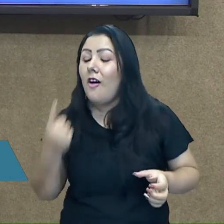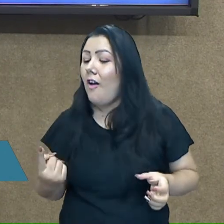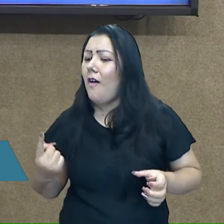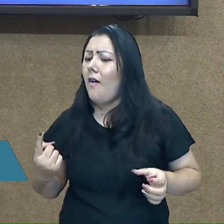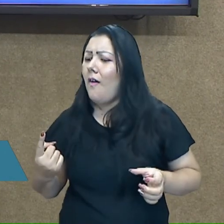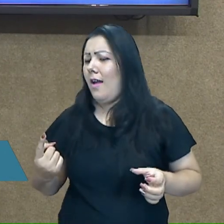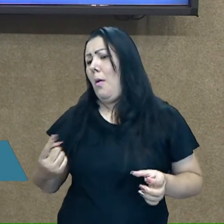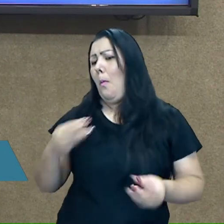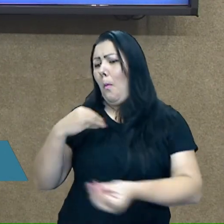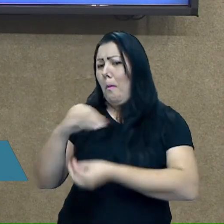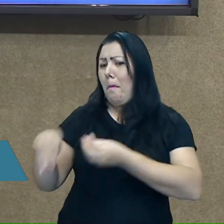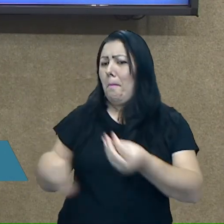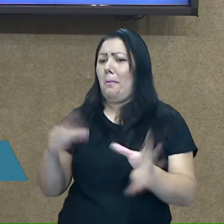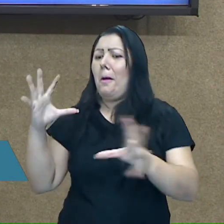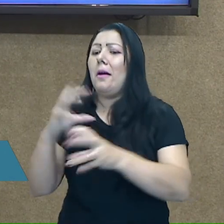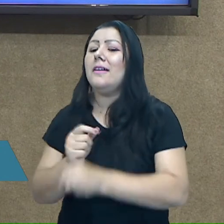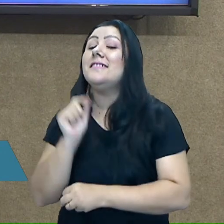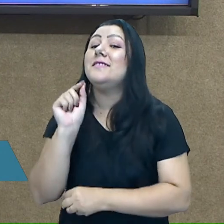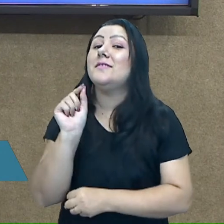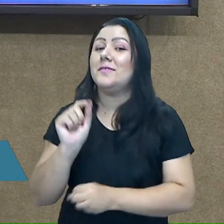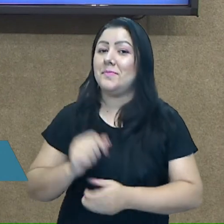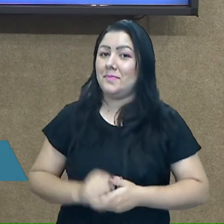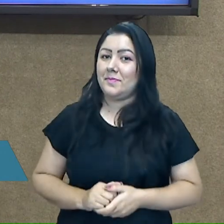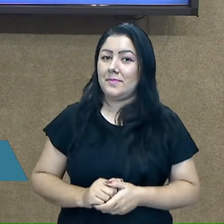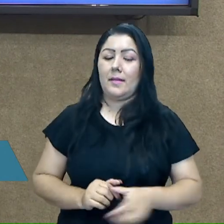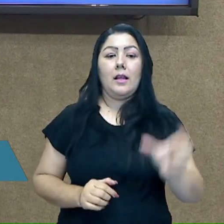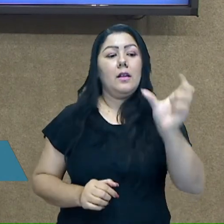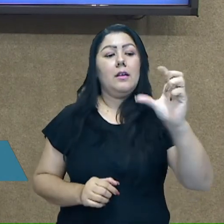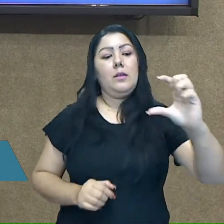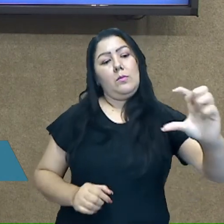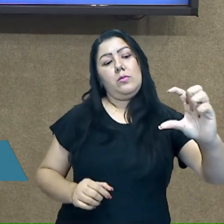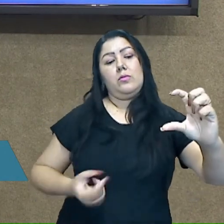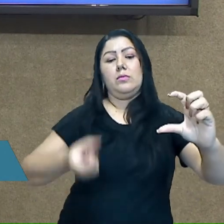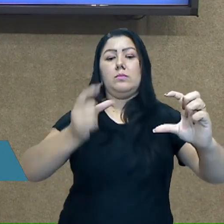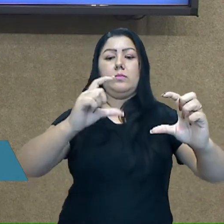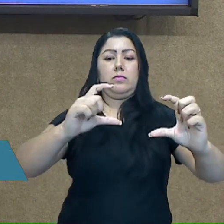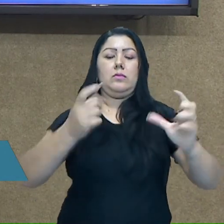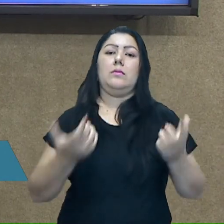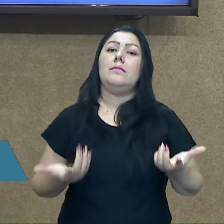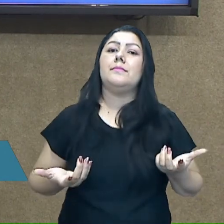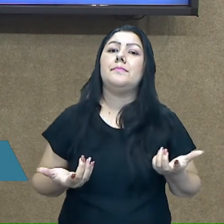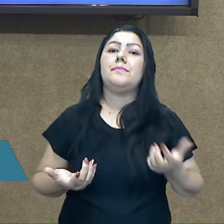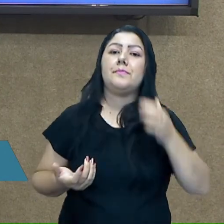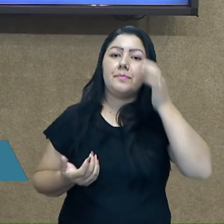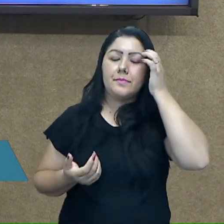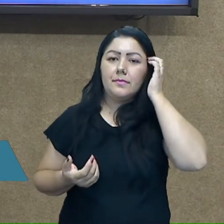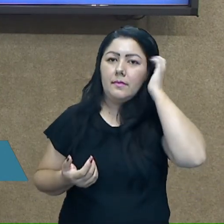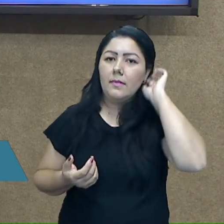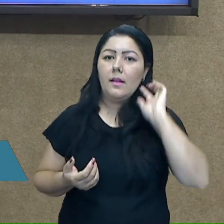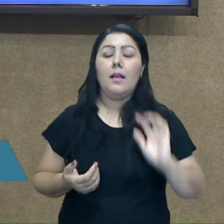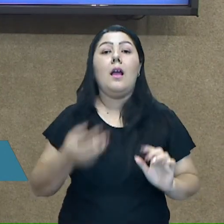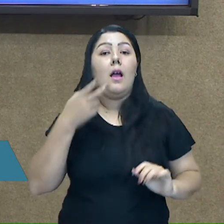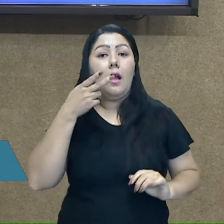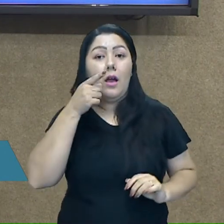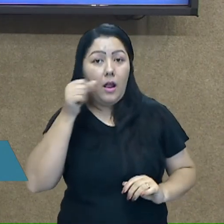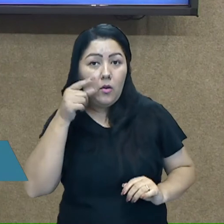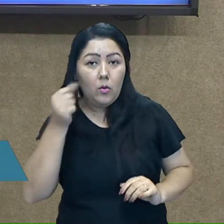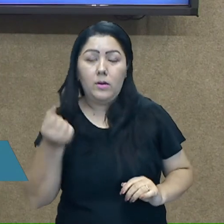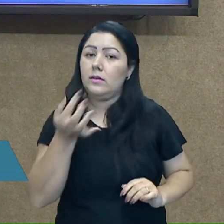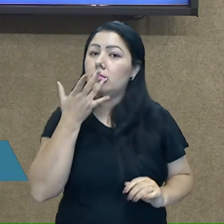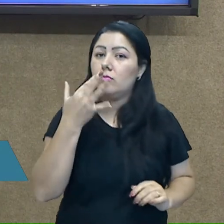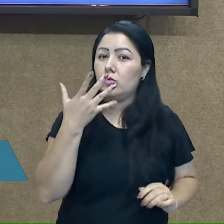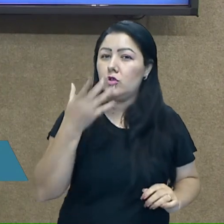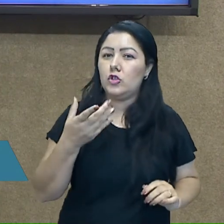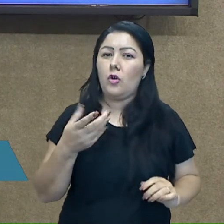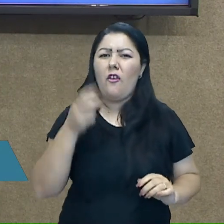conseguir. E na proporção que você usar, você, por exemplo, no lápis de cor, se você desenhar ou riscar um pouco mais forte, um pouco mais fraco,